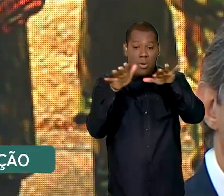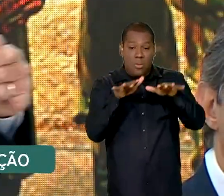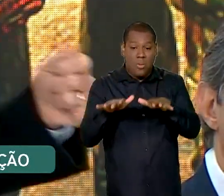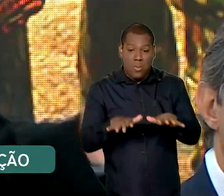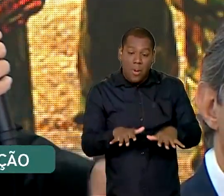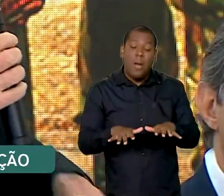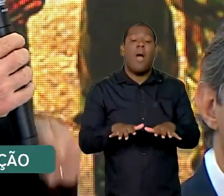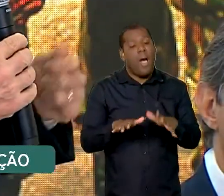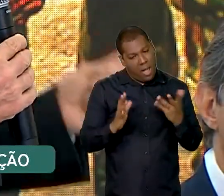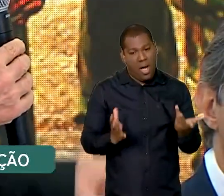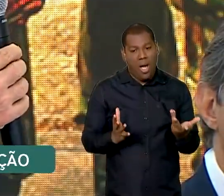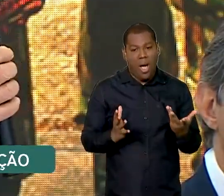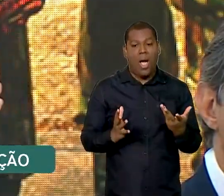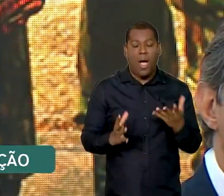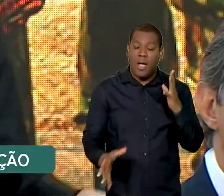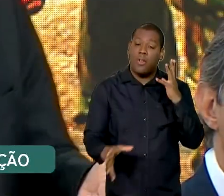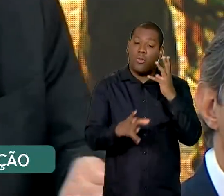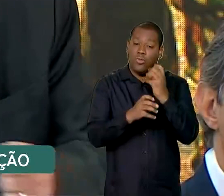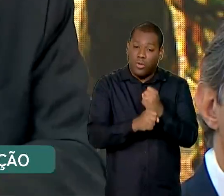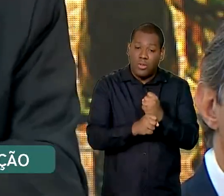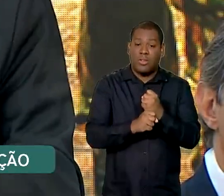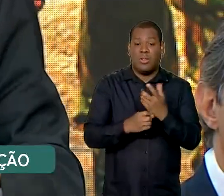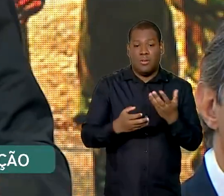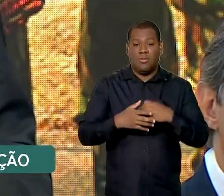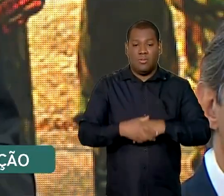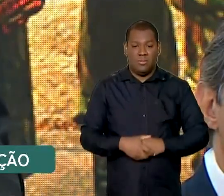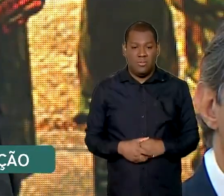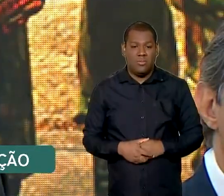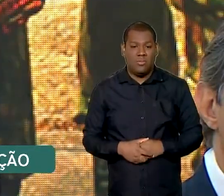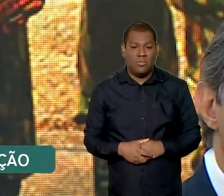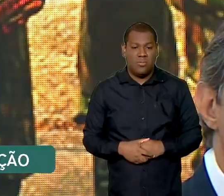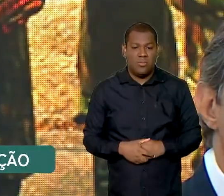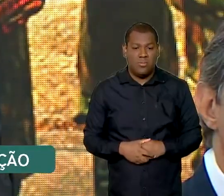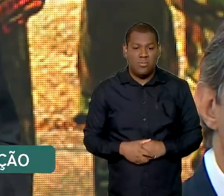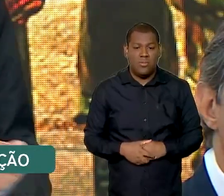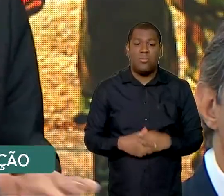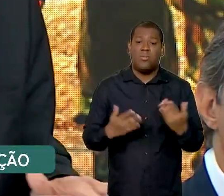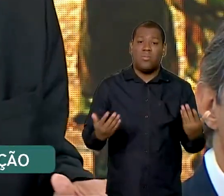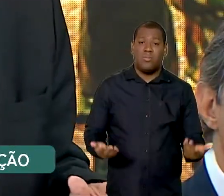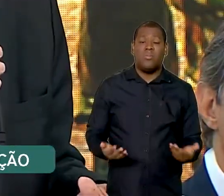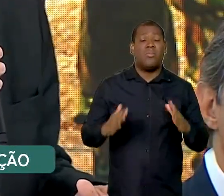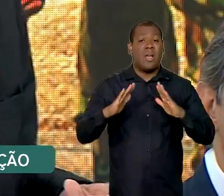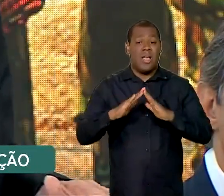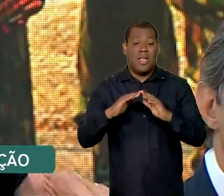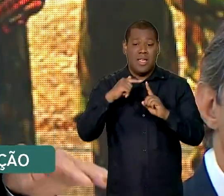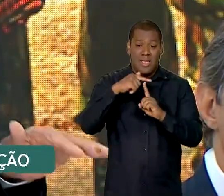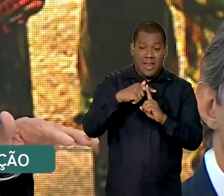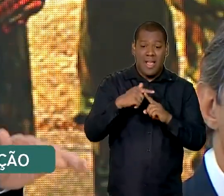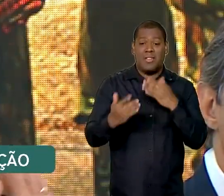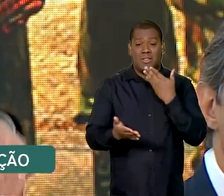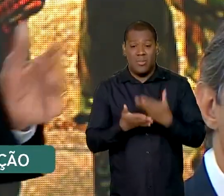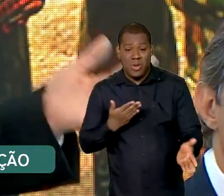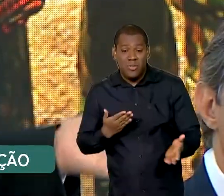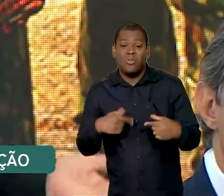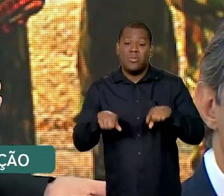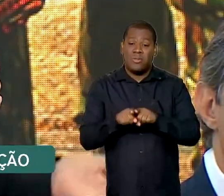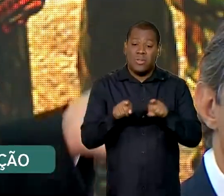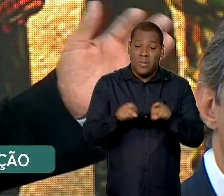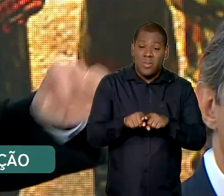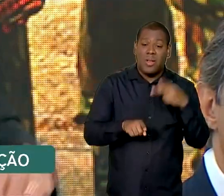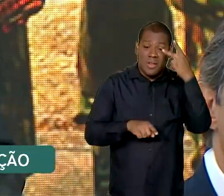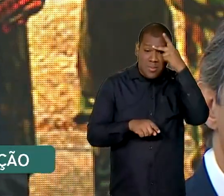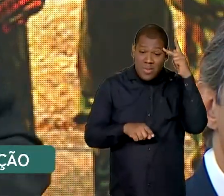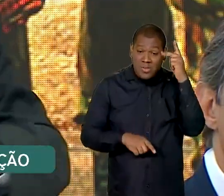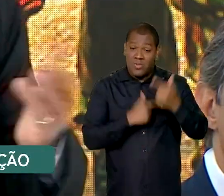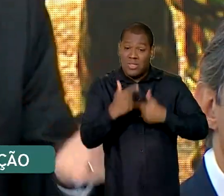cidade, o que se perdeu em cada igreja, que se perdeu em cada lugar. A gente vai ter uma dimensão, os prejuízos dos trabalhadores,